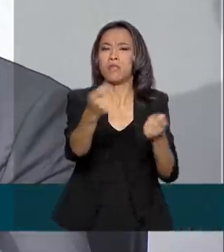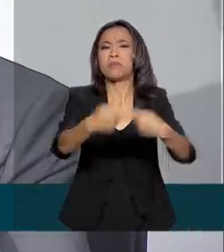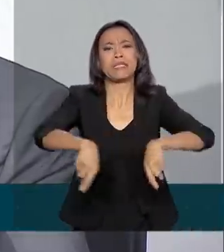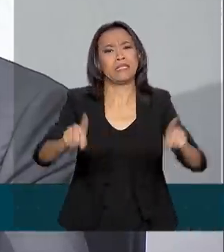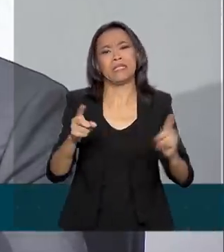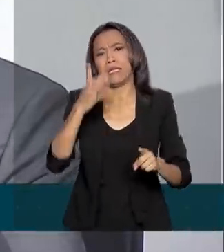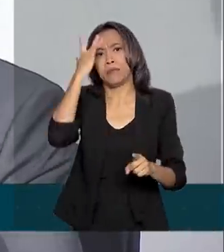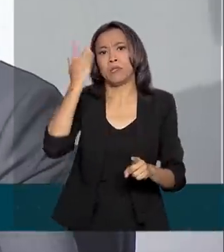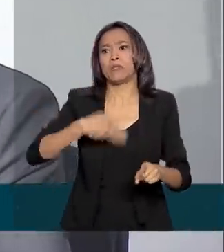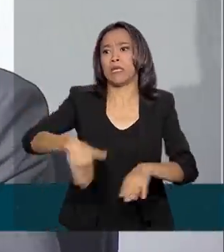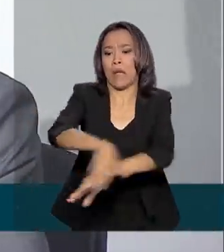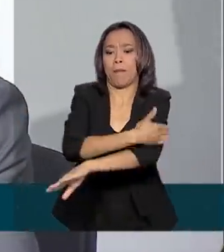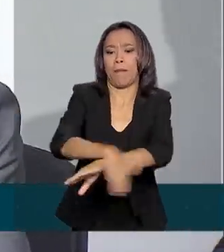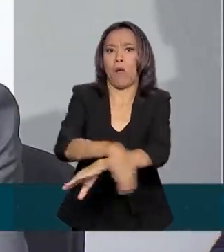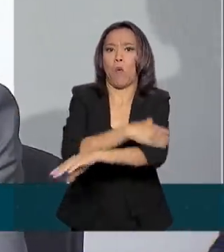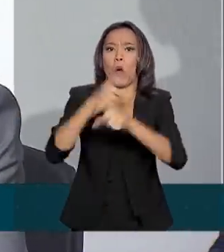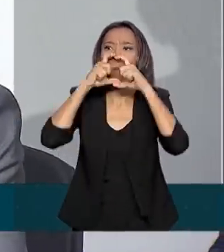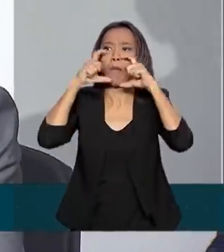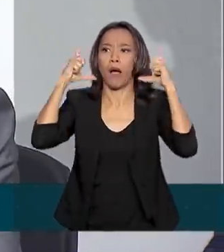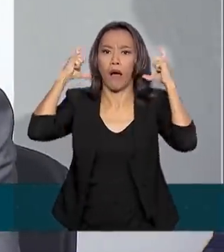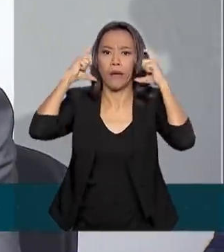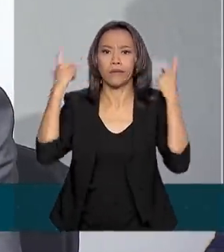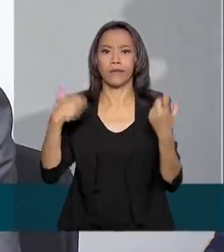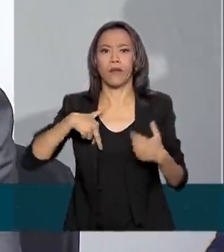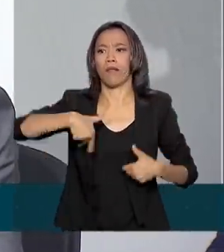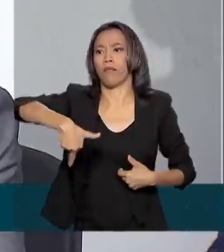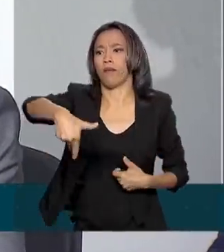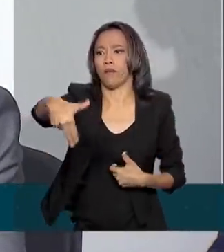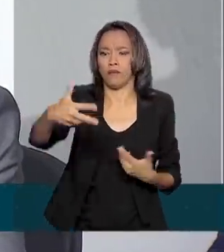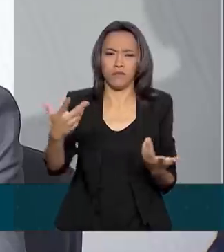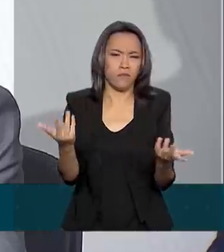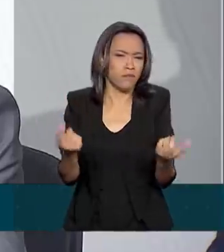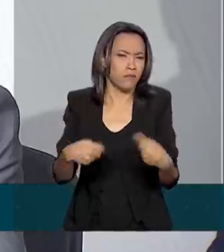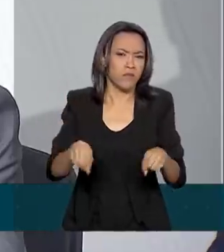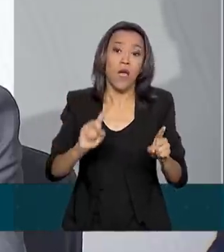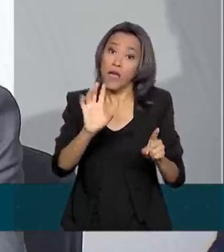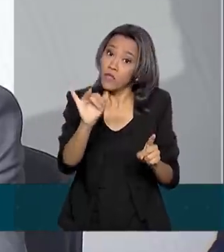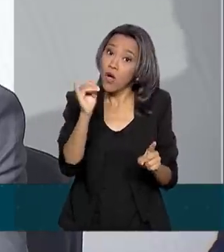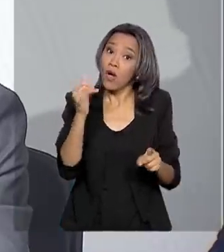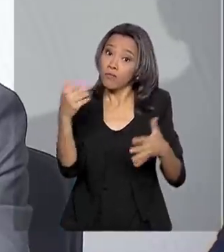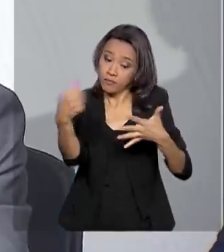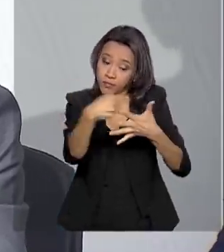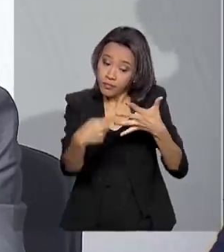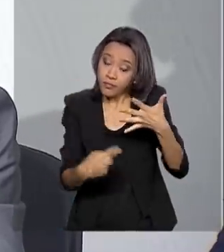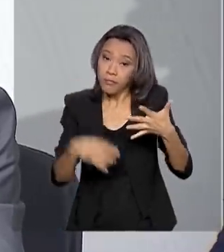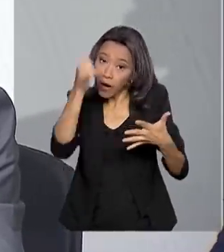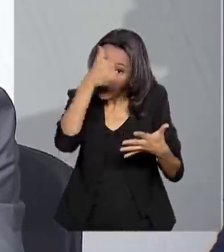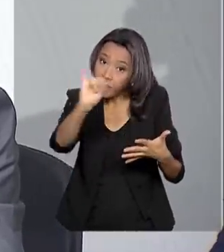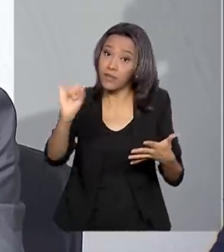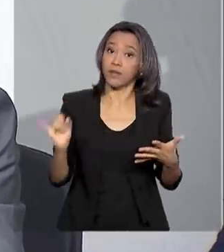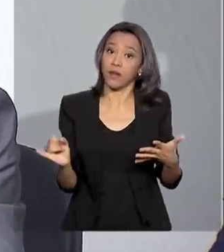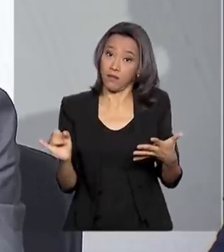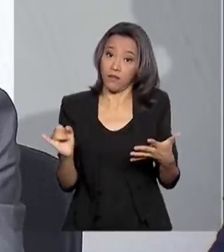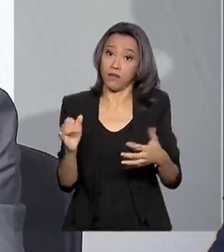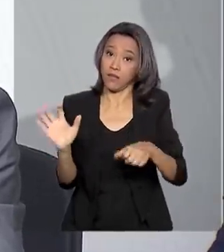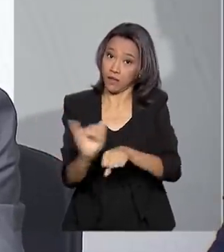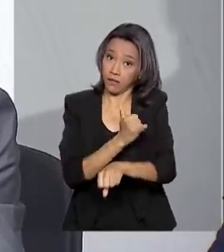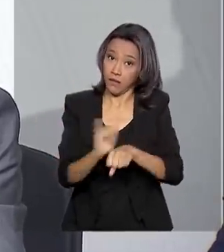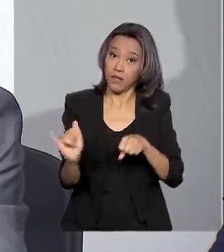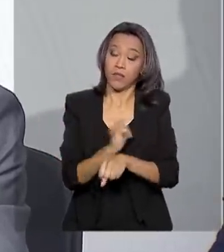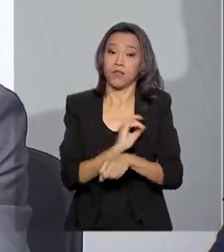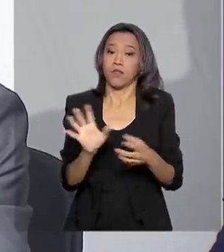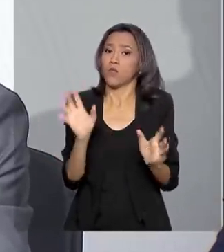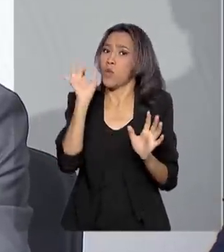de ninguém estar saindo na rua com máscara. O que a gente precisa fazer são as medidas de prevenção. E isso é que é importante. Que não